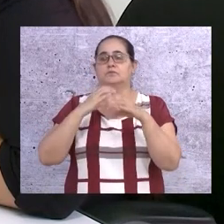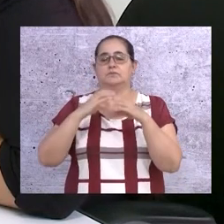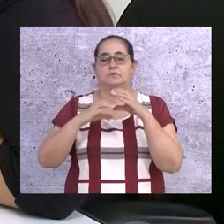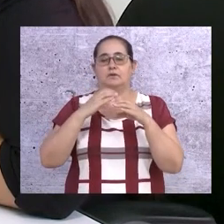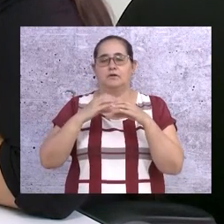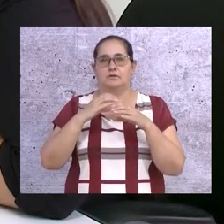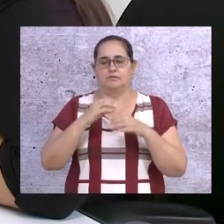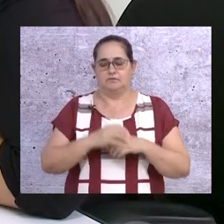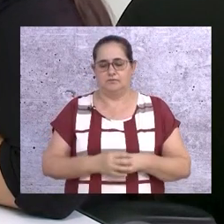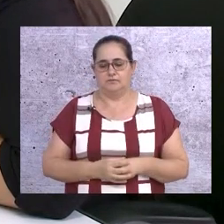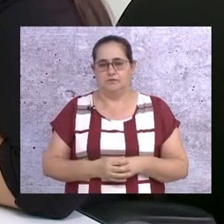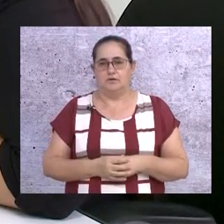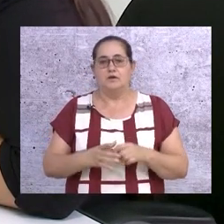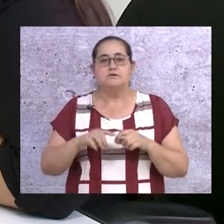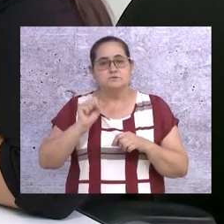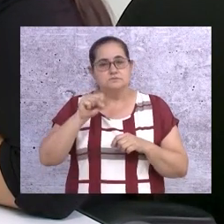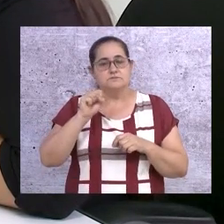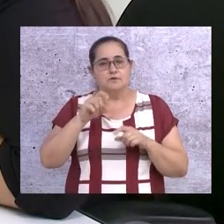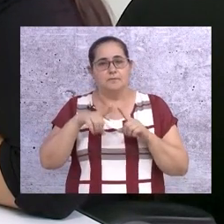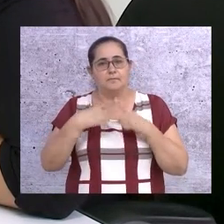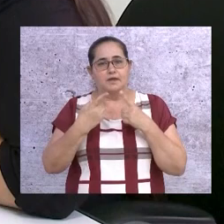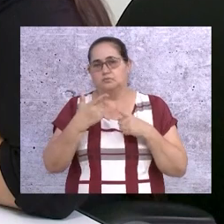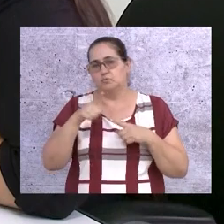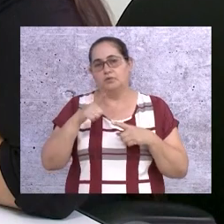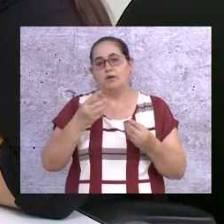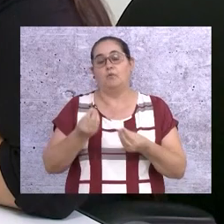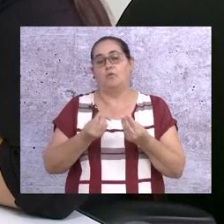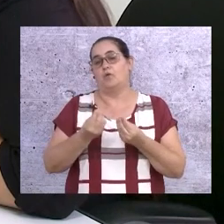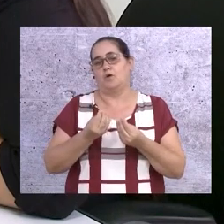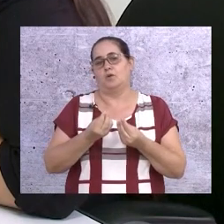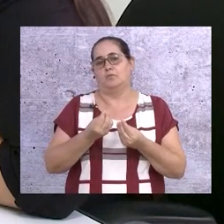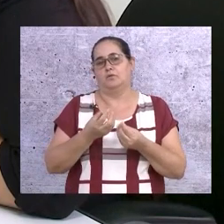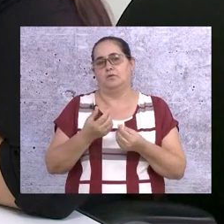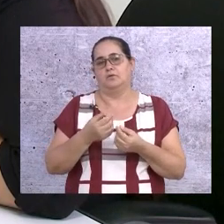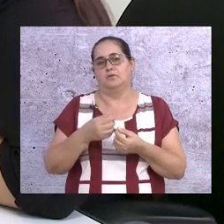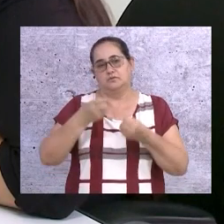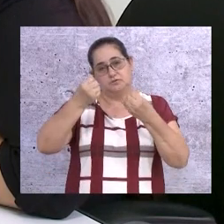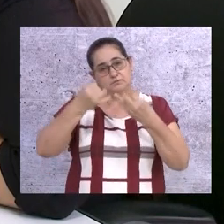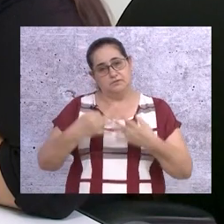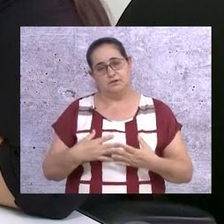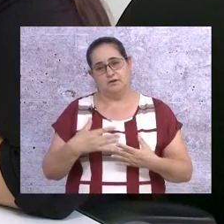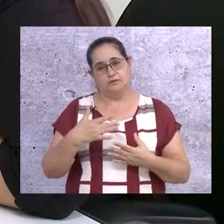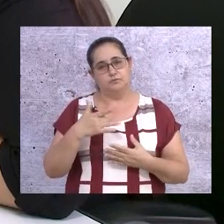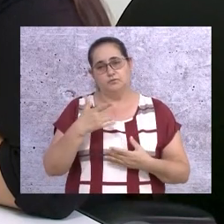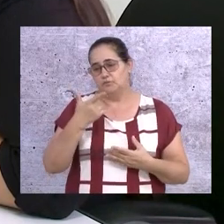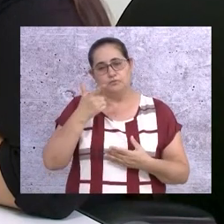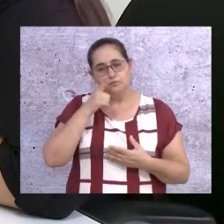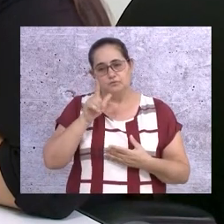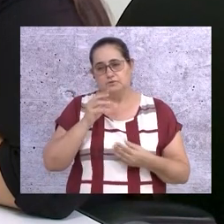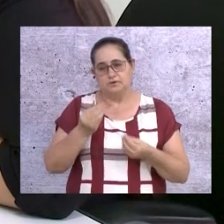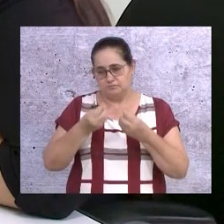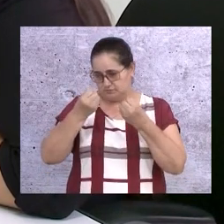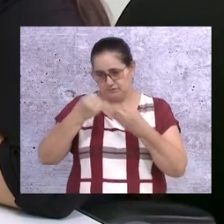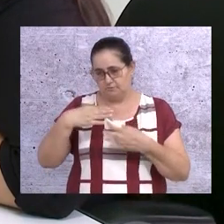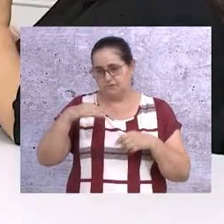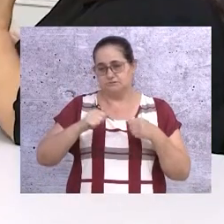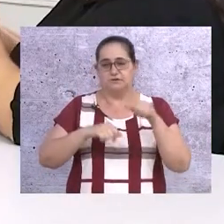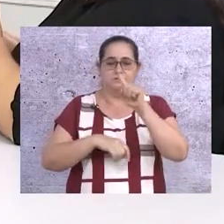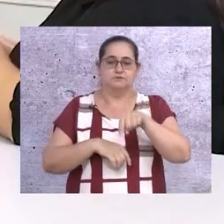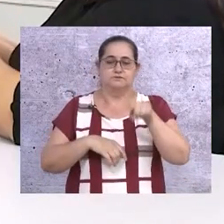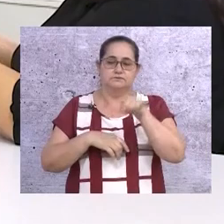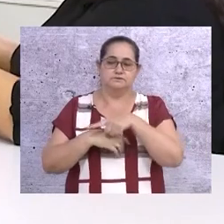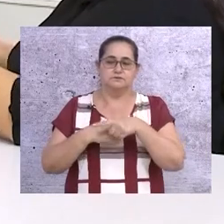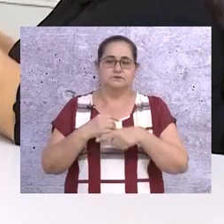digital. Sim, mas ela não tem o aparelho, moça. É isso que eu estou querendo te dizer. Então, eu estou tentando fazer o cancelamento para ela.